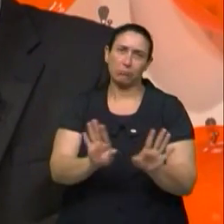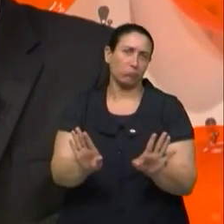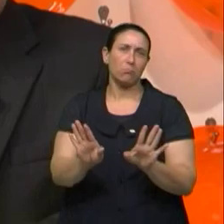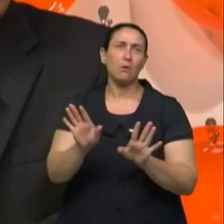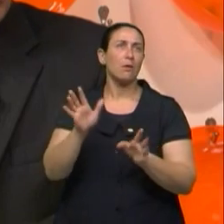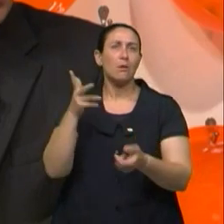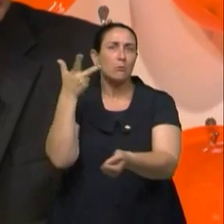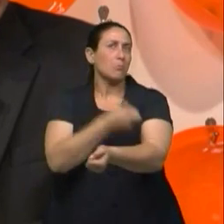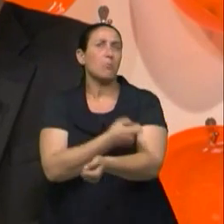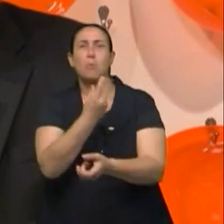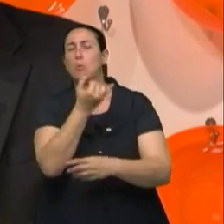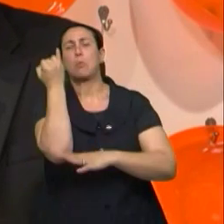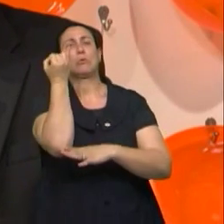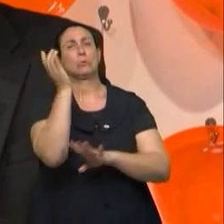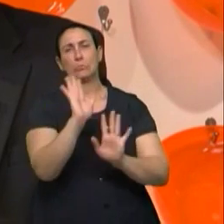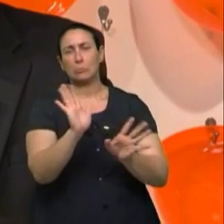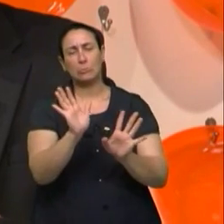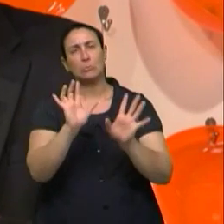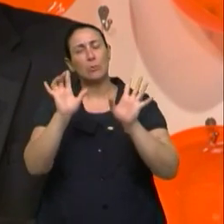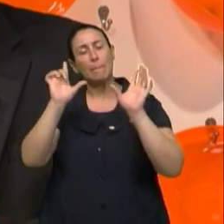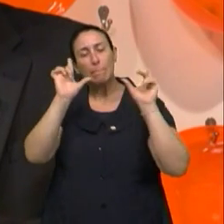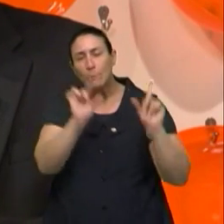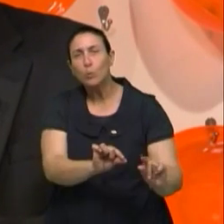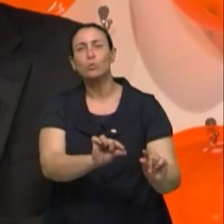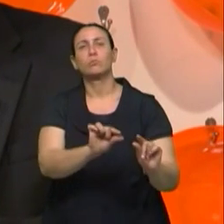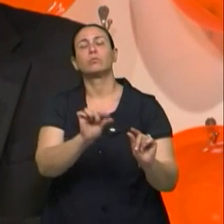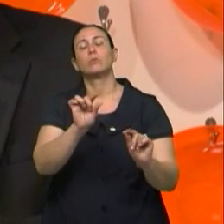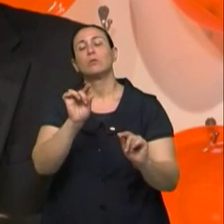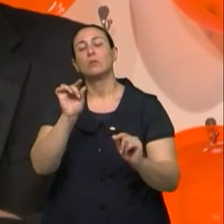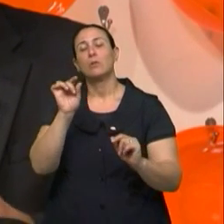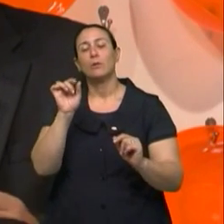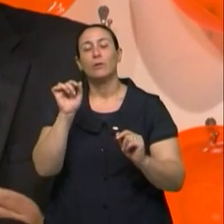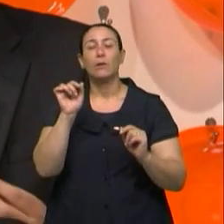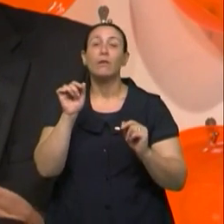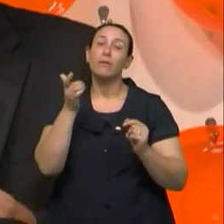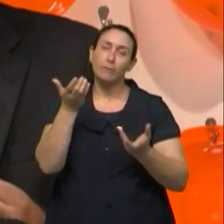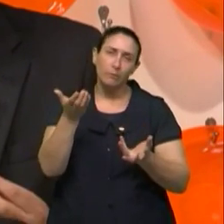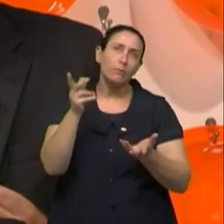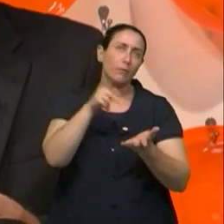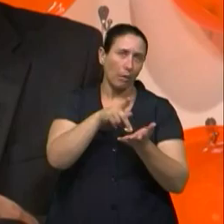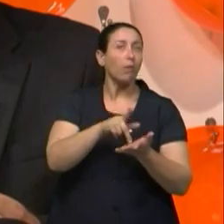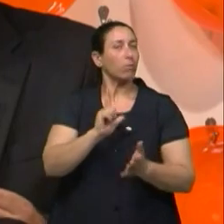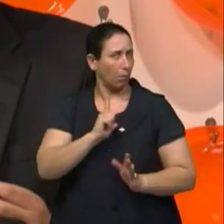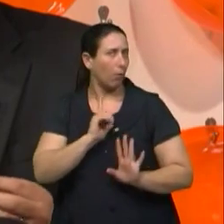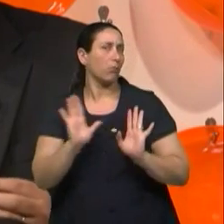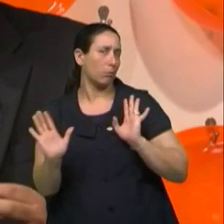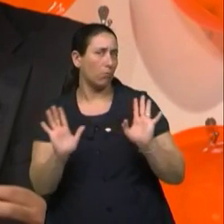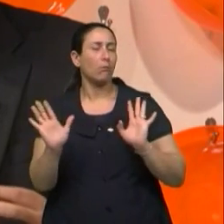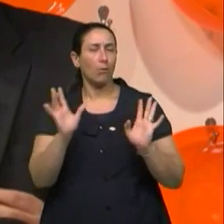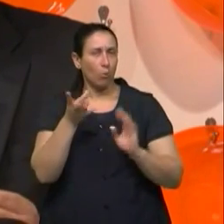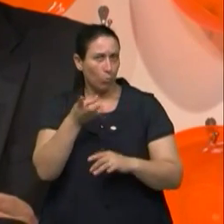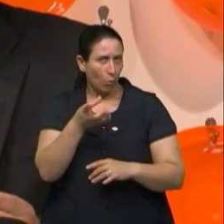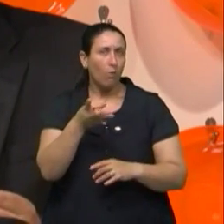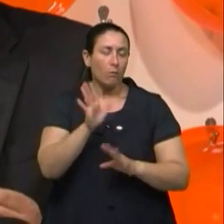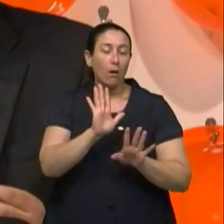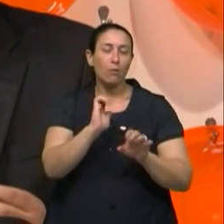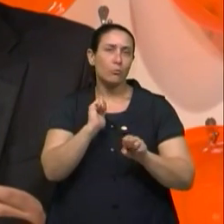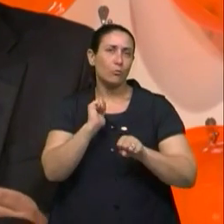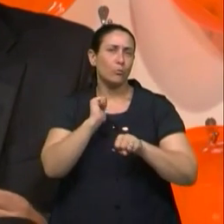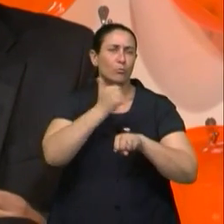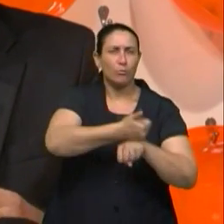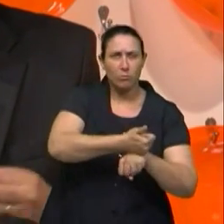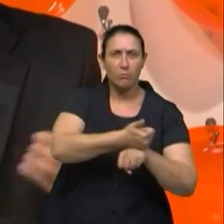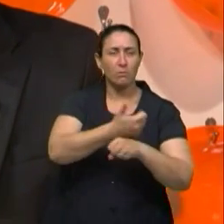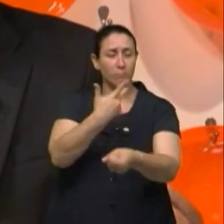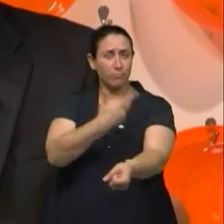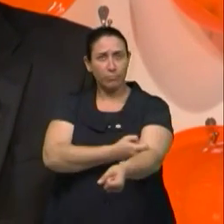é um número tão importante, né. Claro que a questão das drogas tá se substituindo às drogas